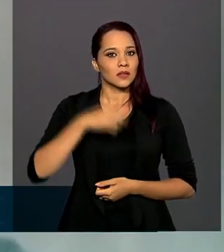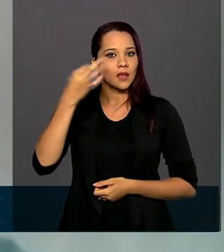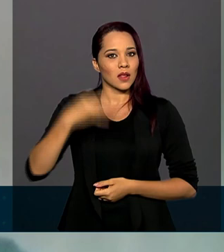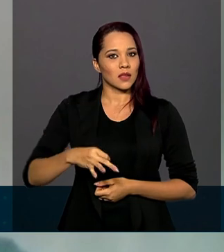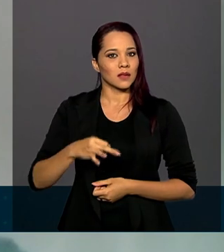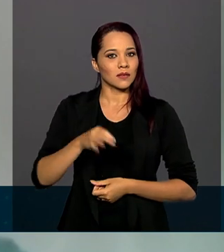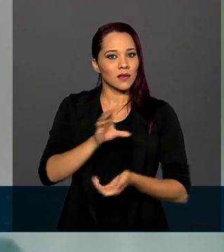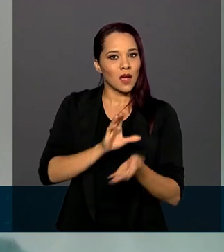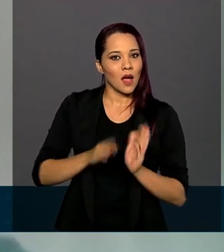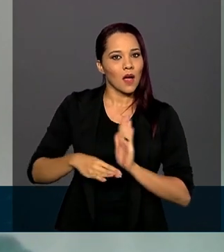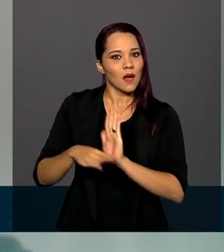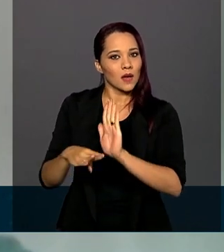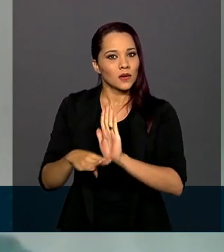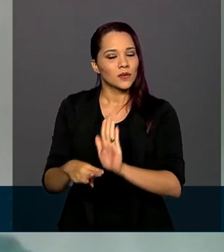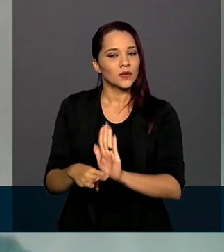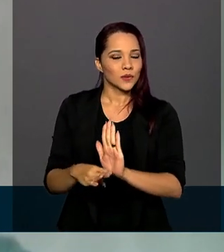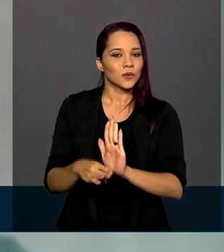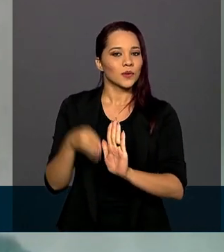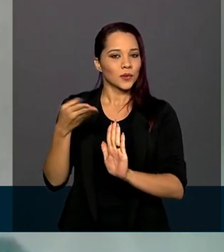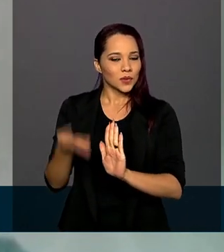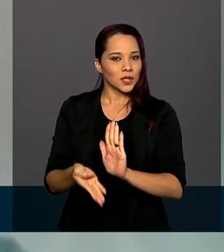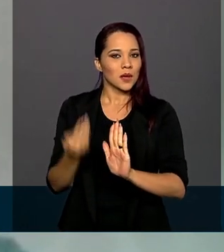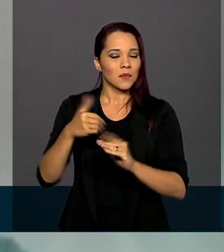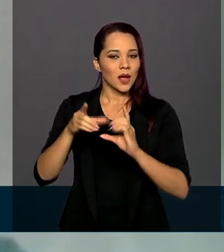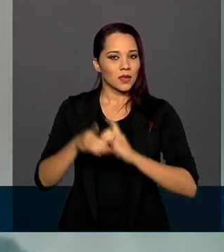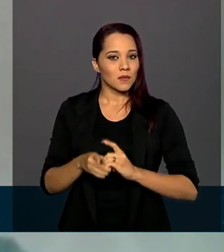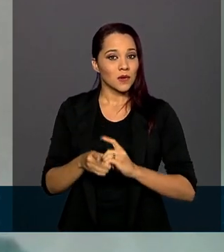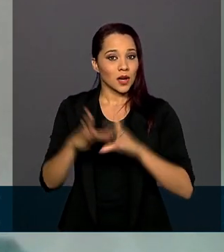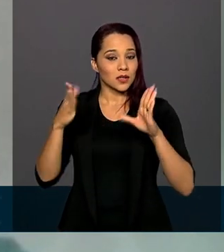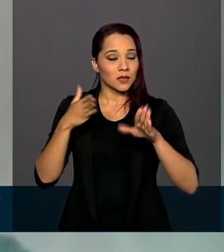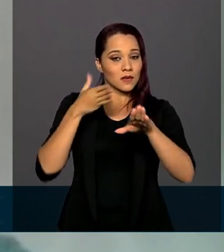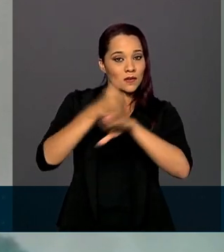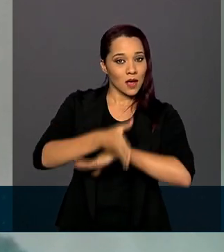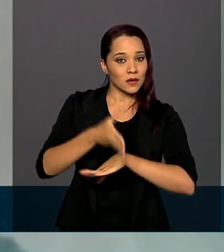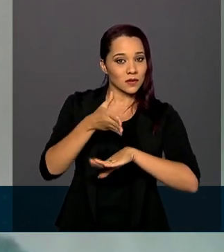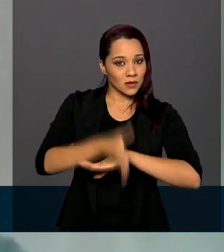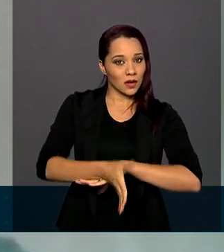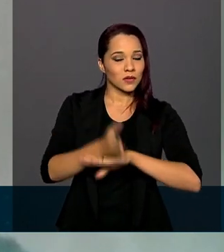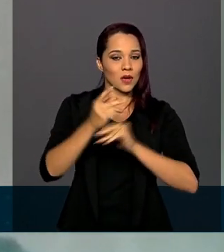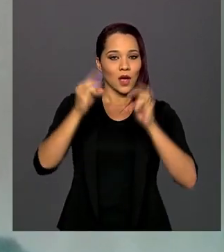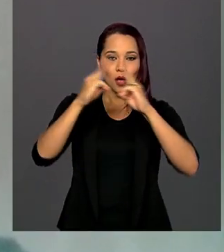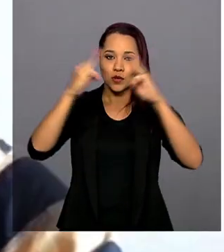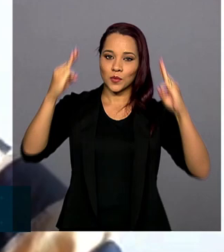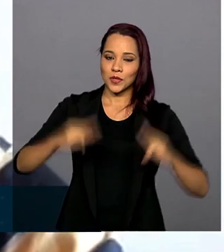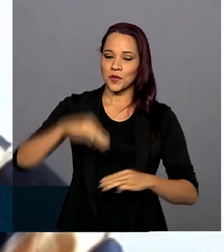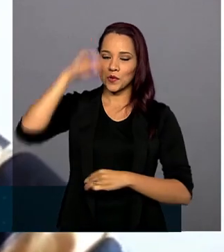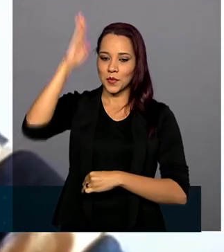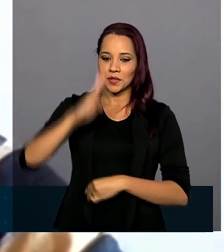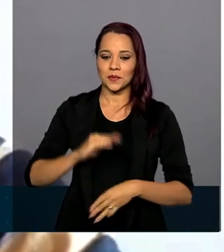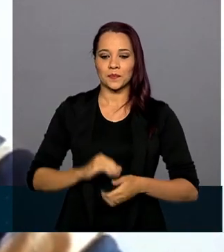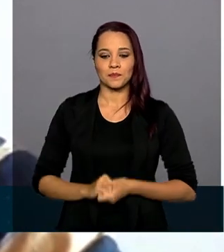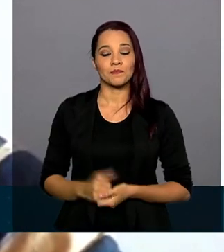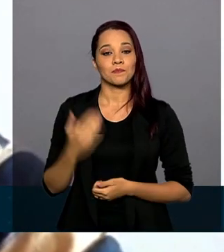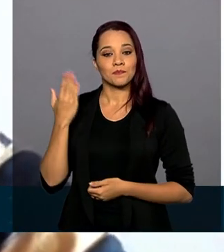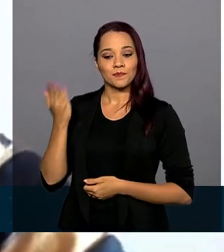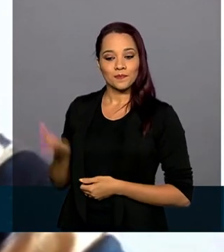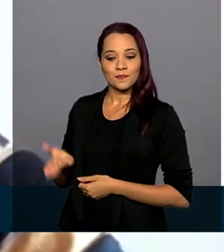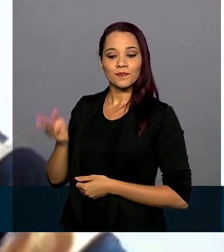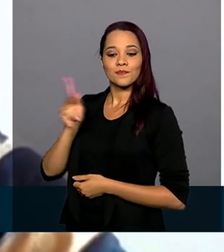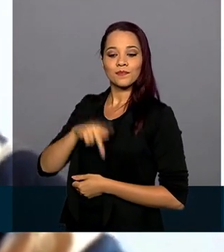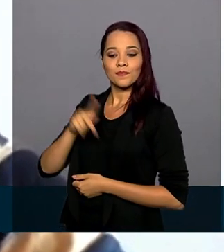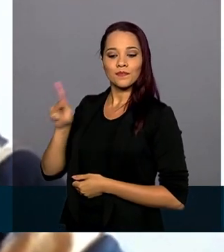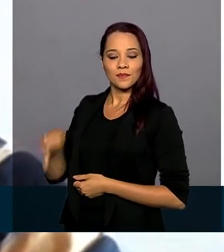contribui, inclusive, para a democratização do acesso aos museus brasileiros. Esse professor,